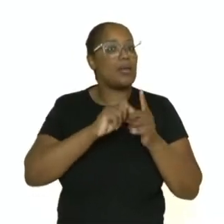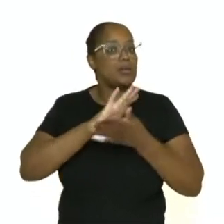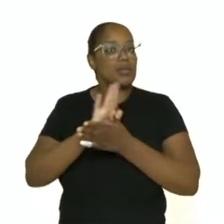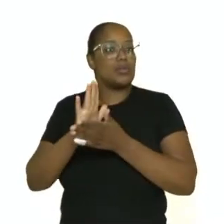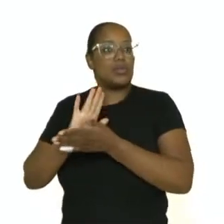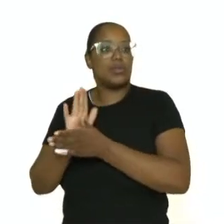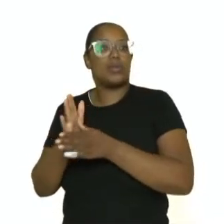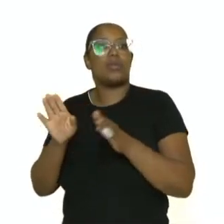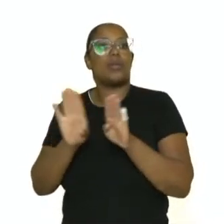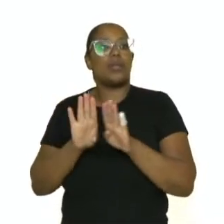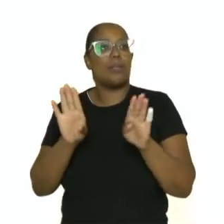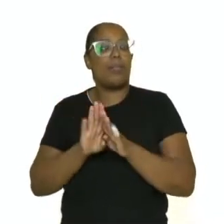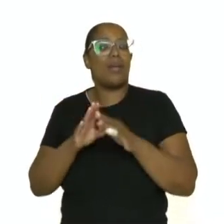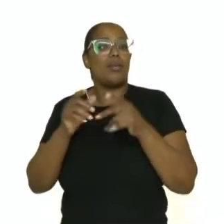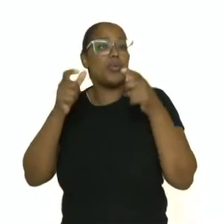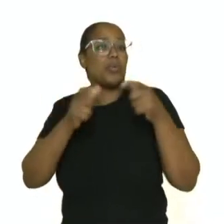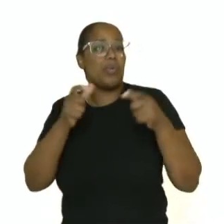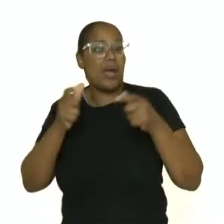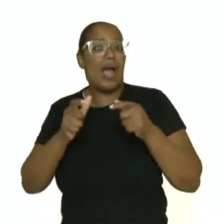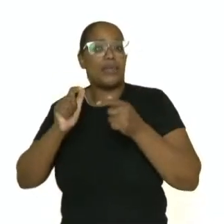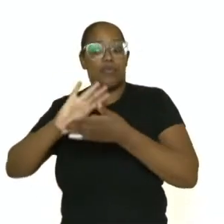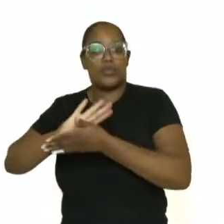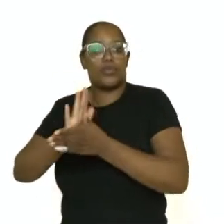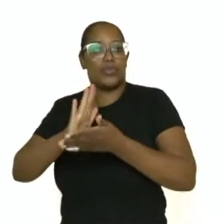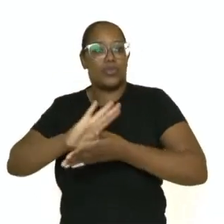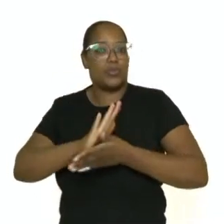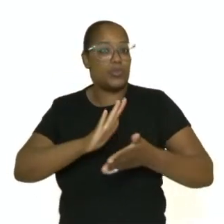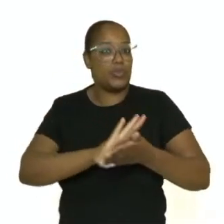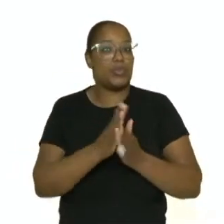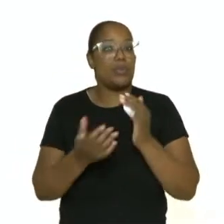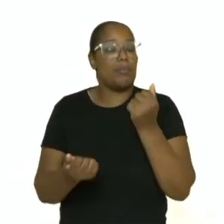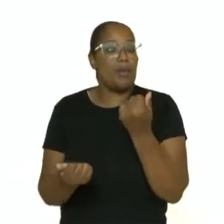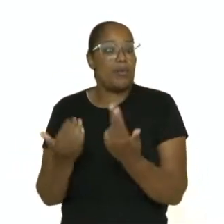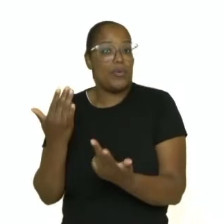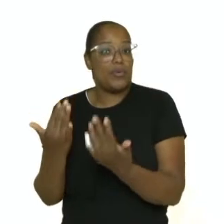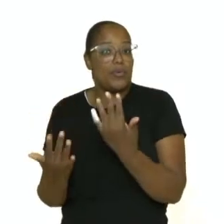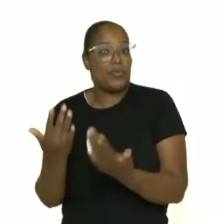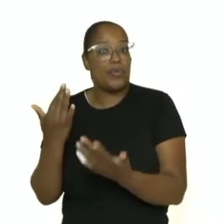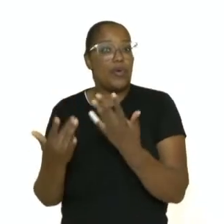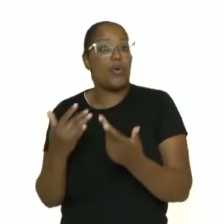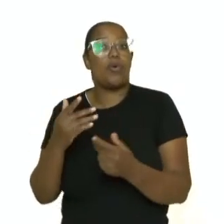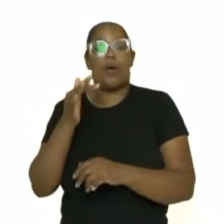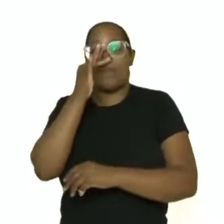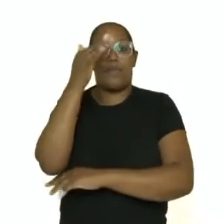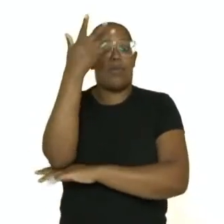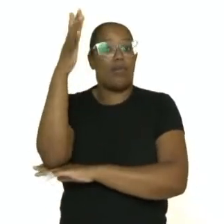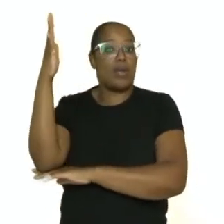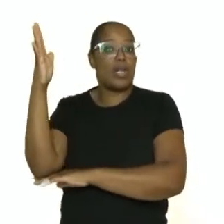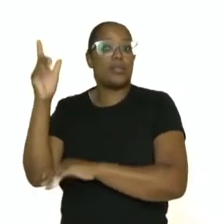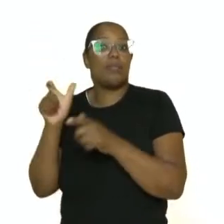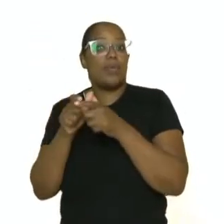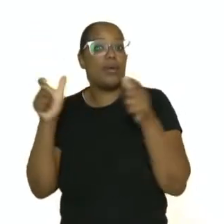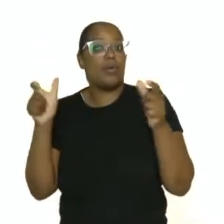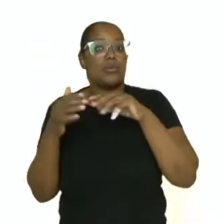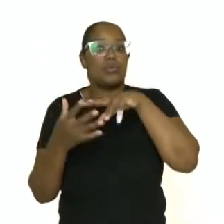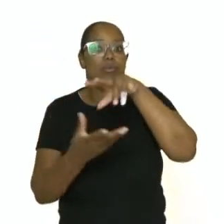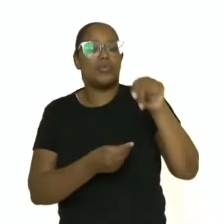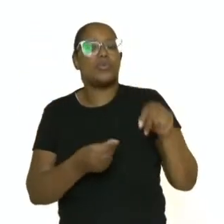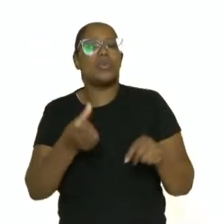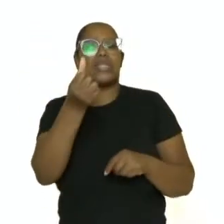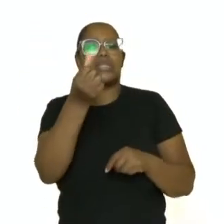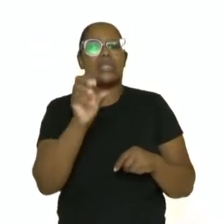A área desmatada no ano passado, na maior floresta tropical do mundo, 60% da qual está no Brasil,